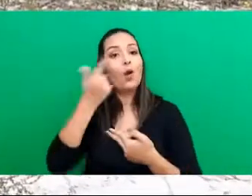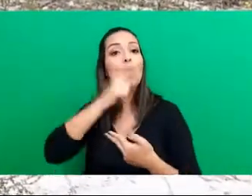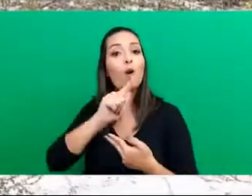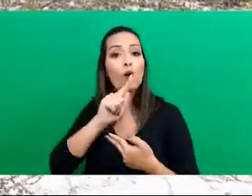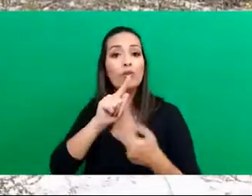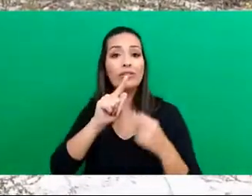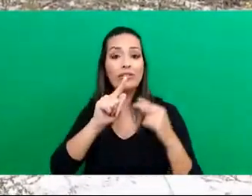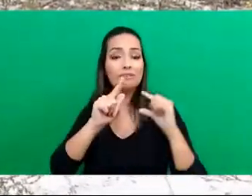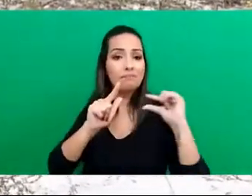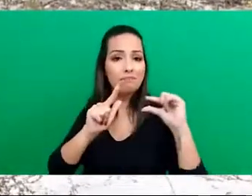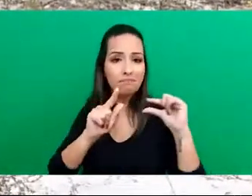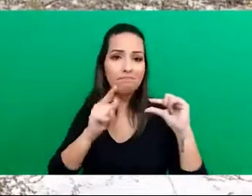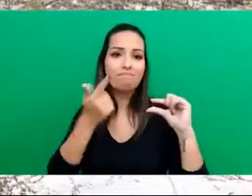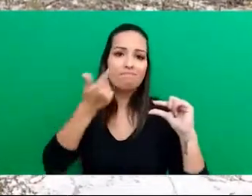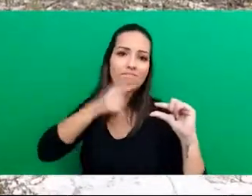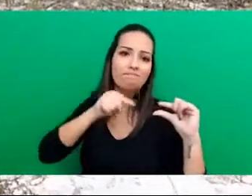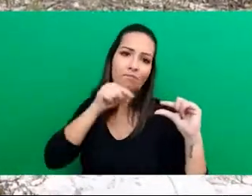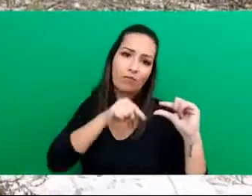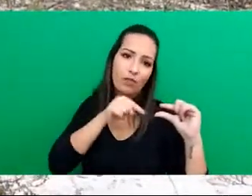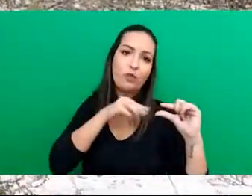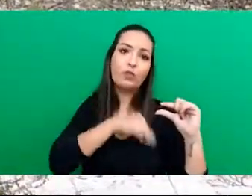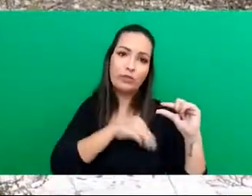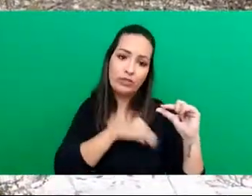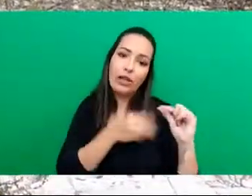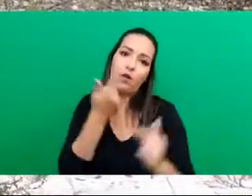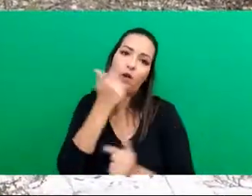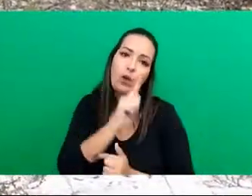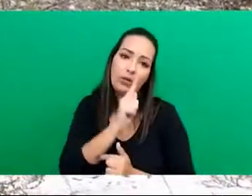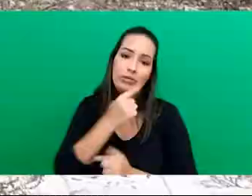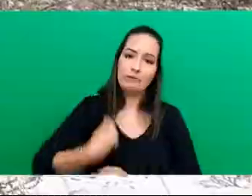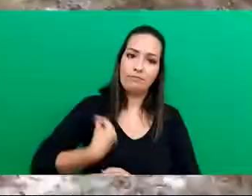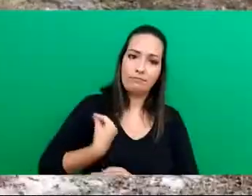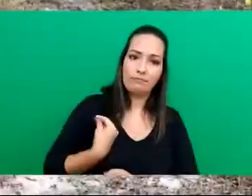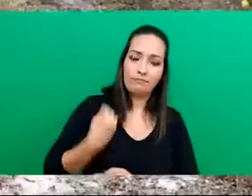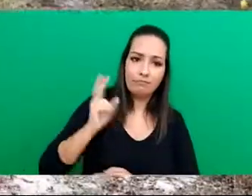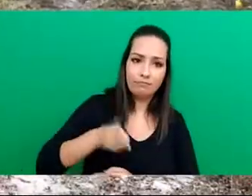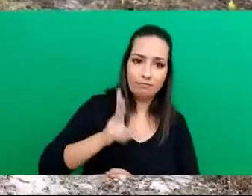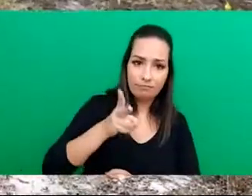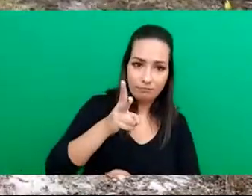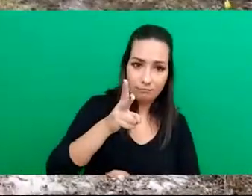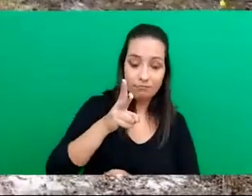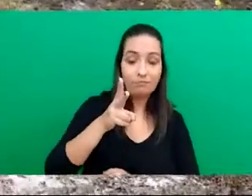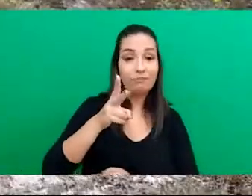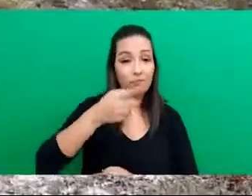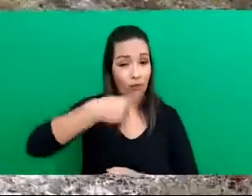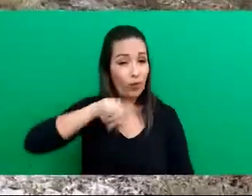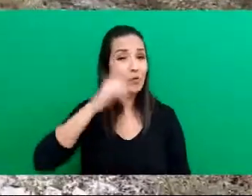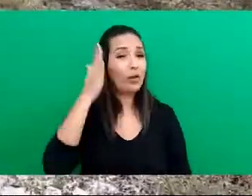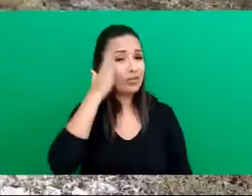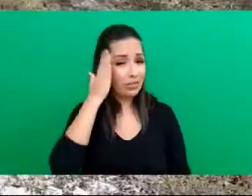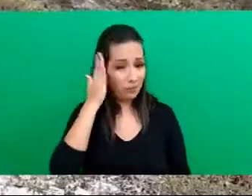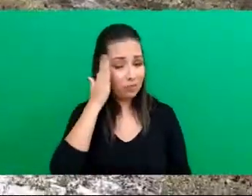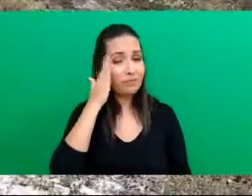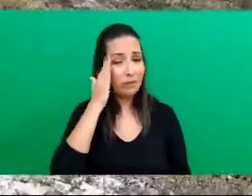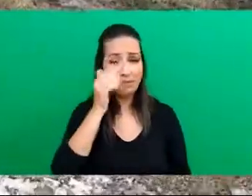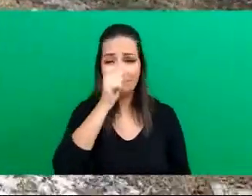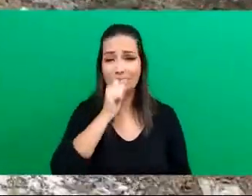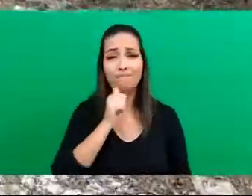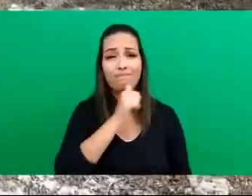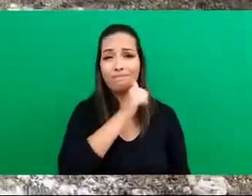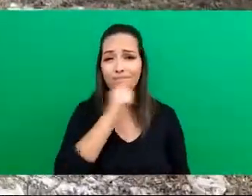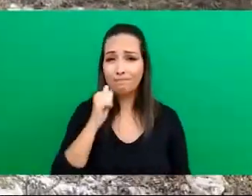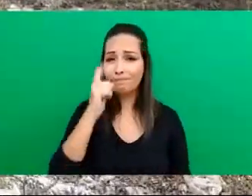garantir o mínimo possível para continuarmos sobrevivendo. Sabemos o quanto é difícil